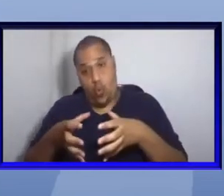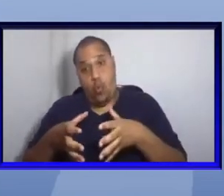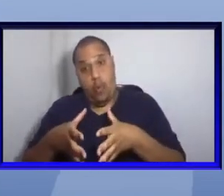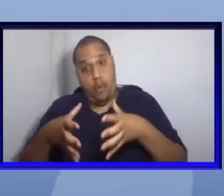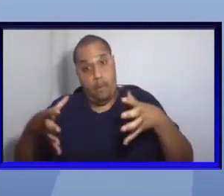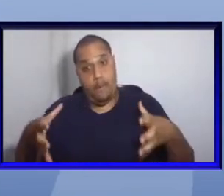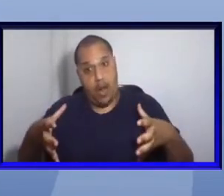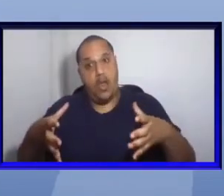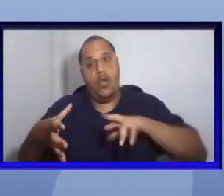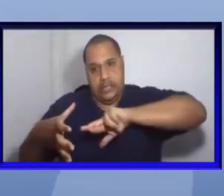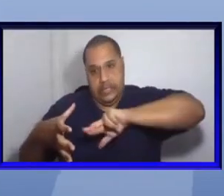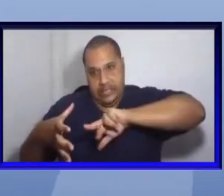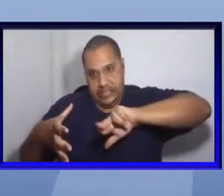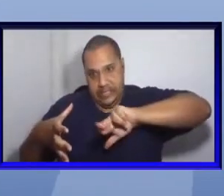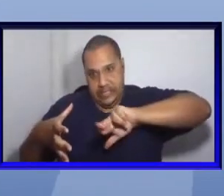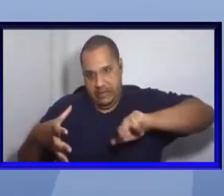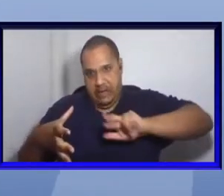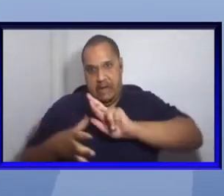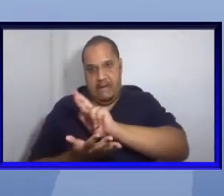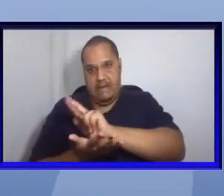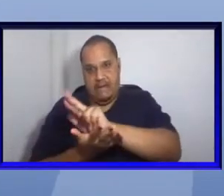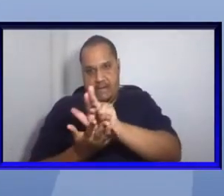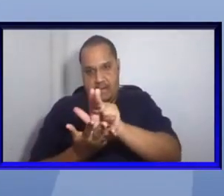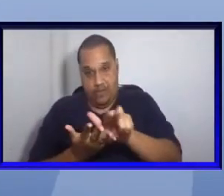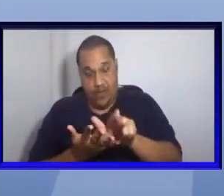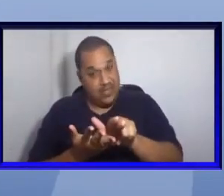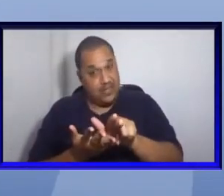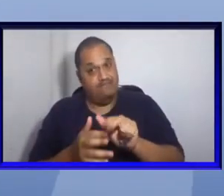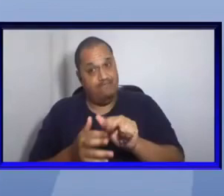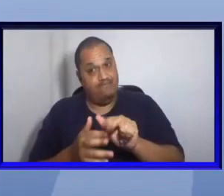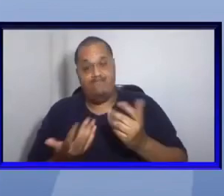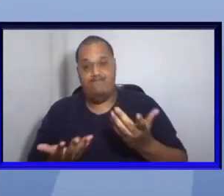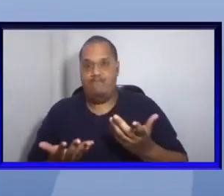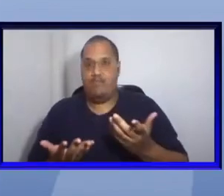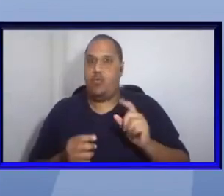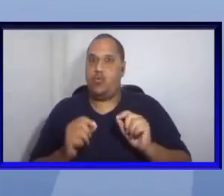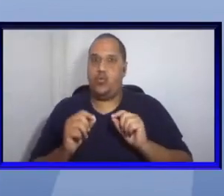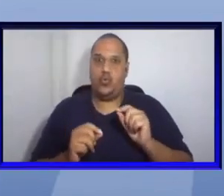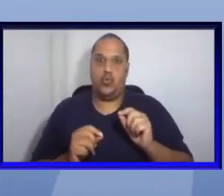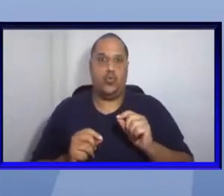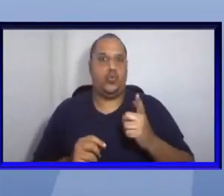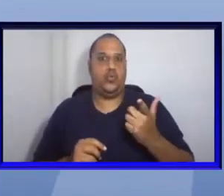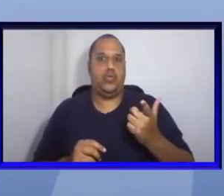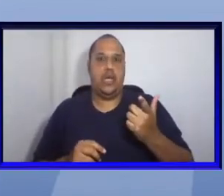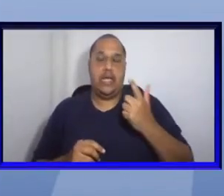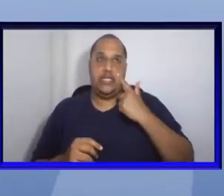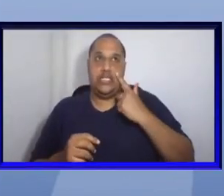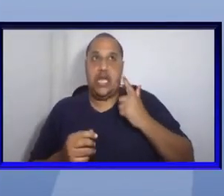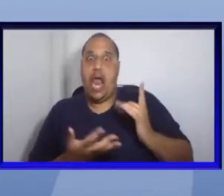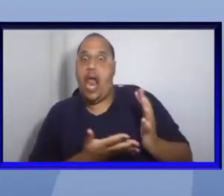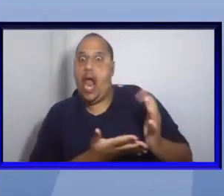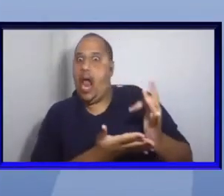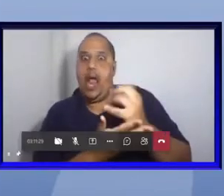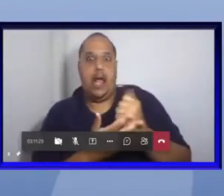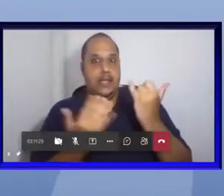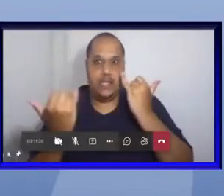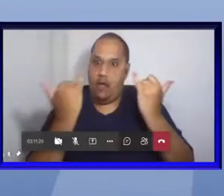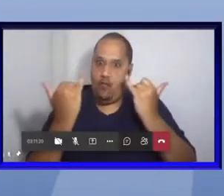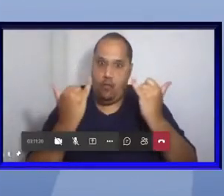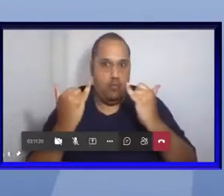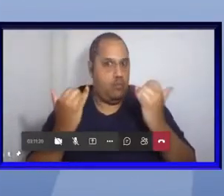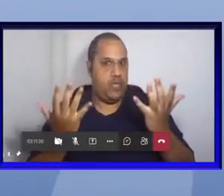megadiversos infelizmente a gente ainda não tem esse nível de dados e a gente tem que ter